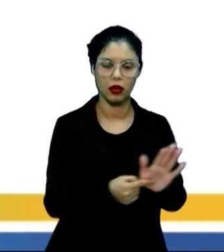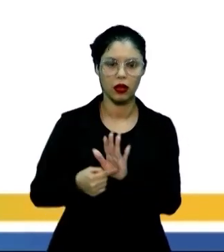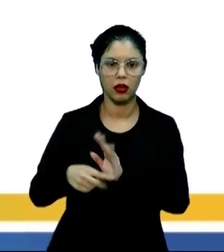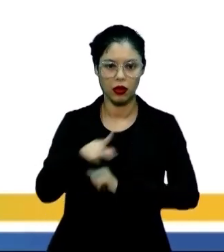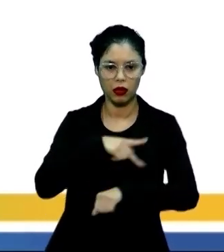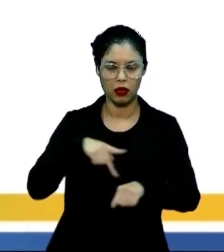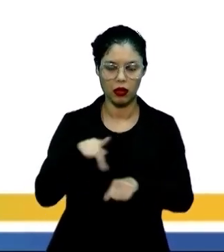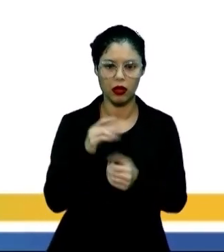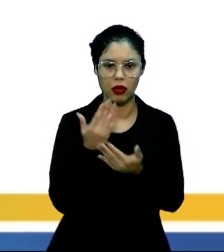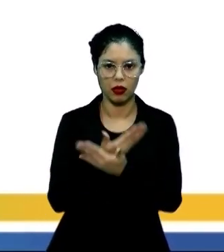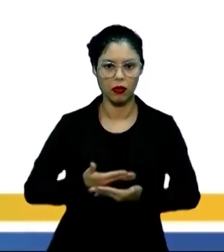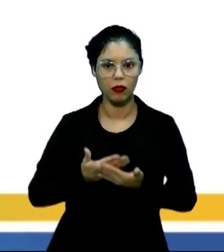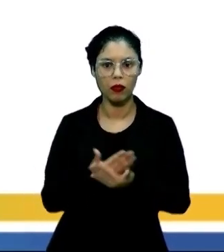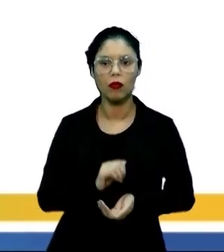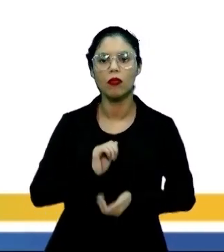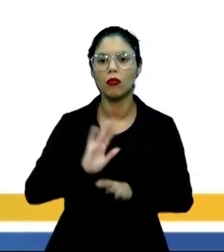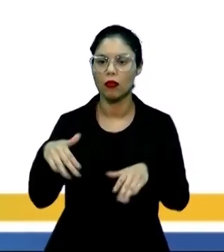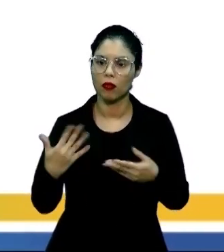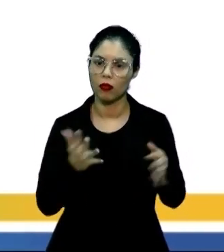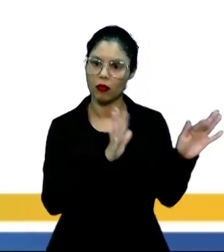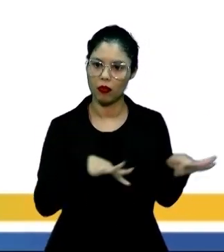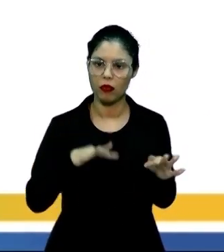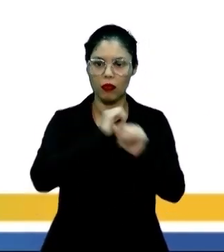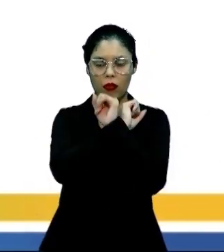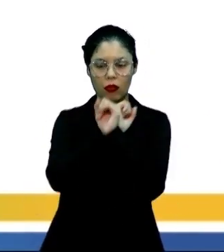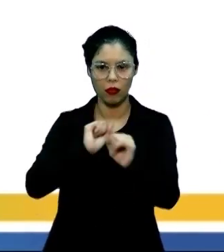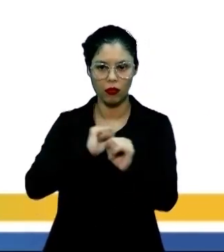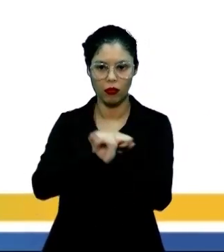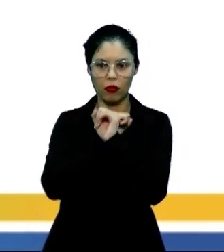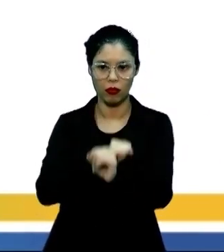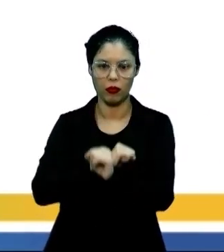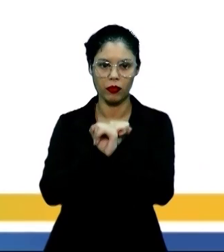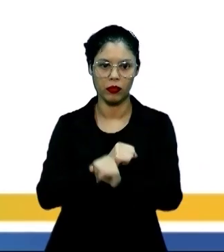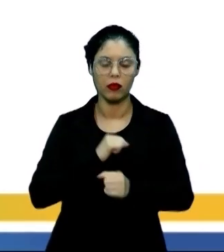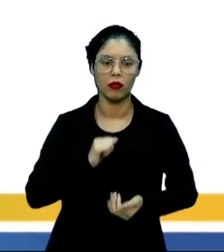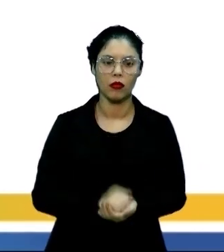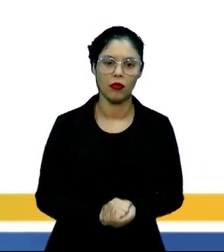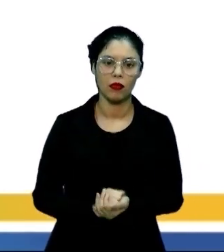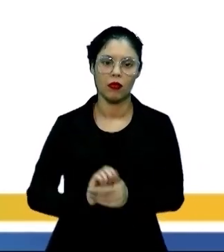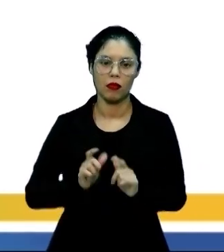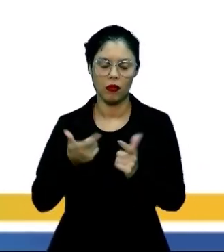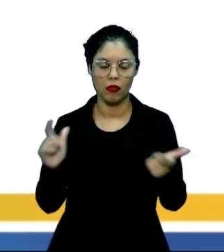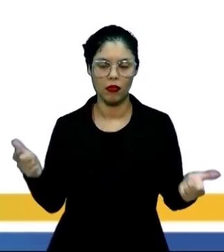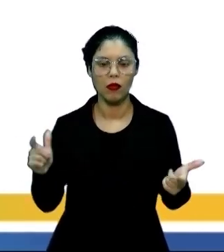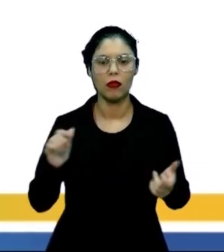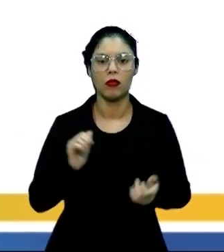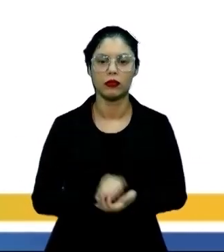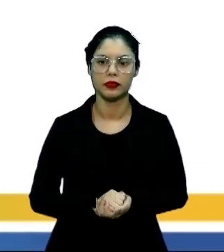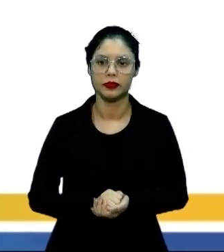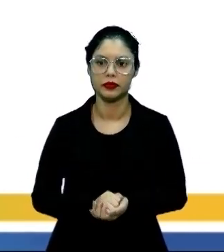representava um país conservador no qual os fazendeiros escravocratas